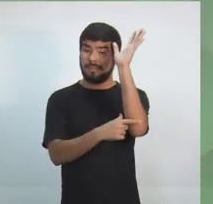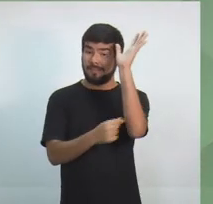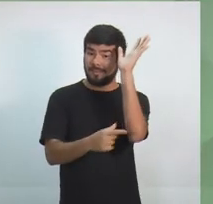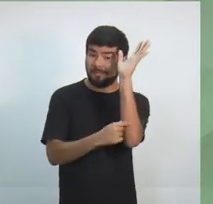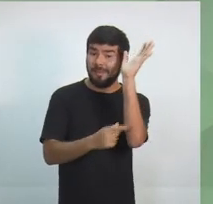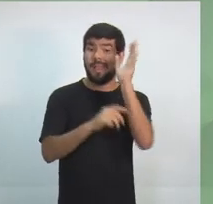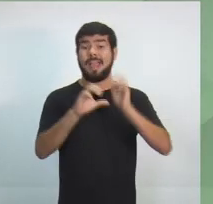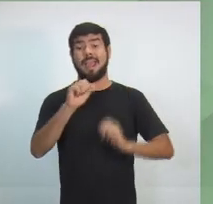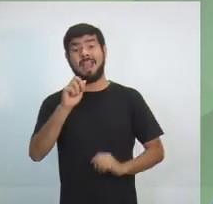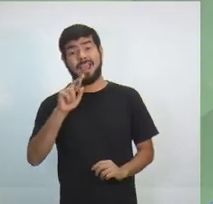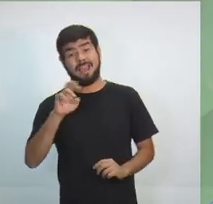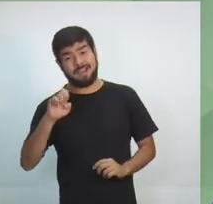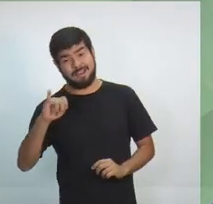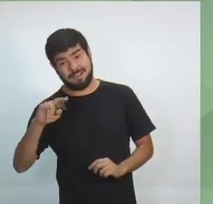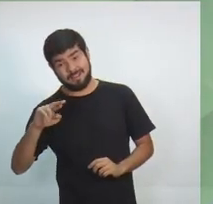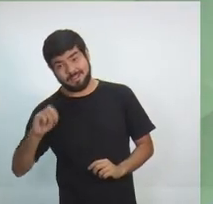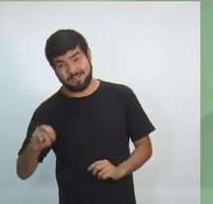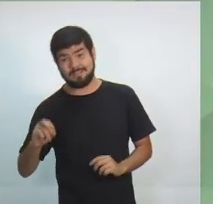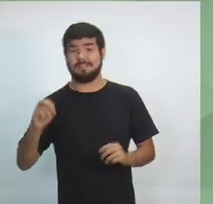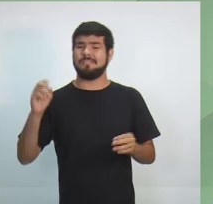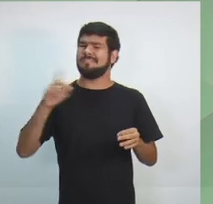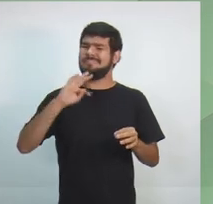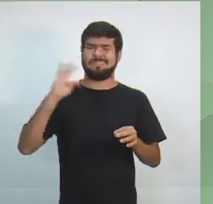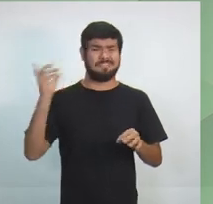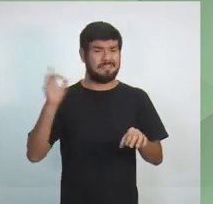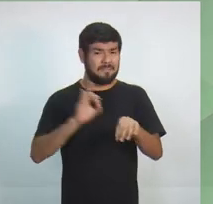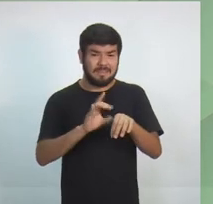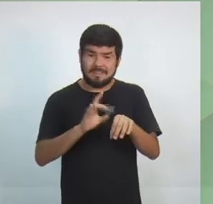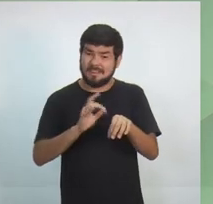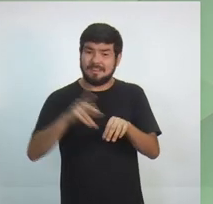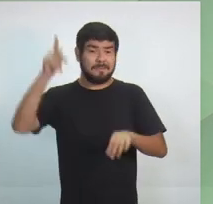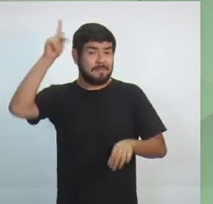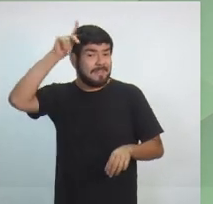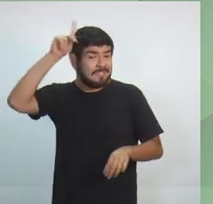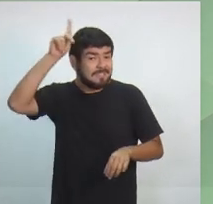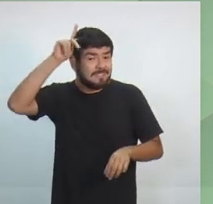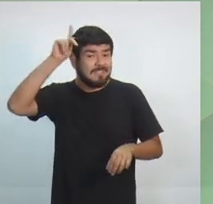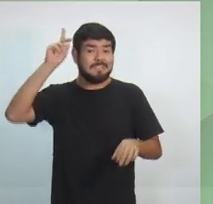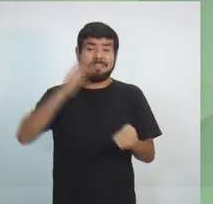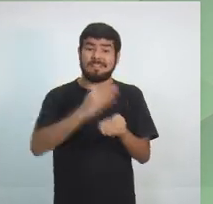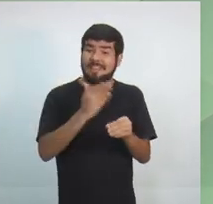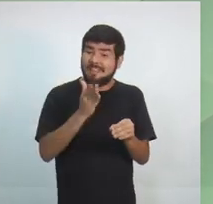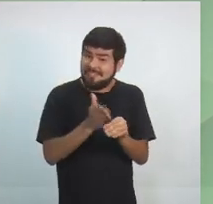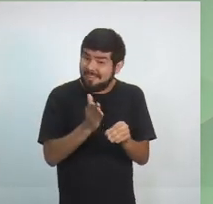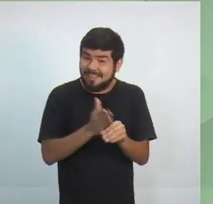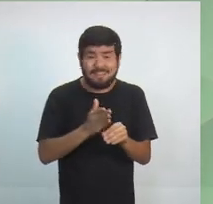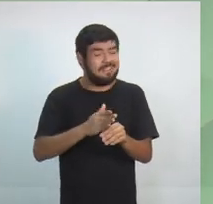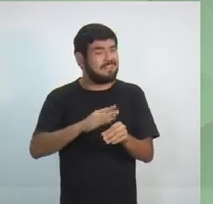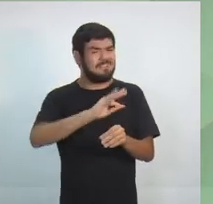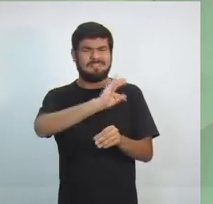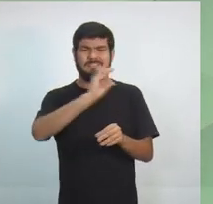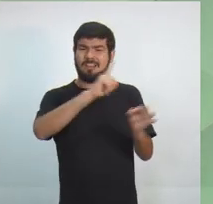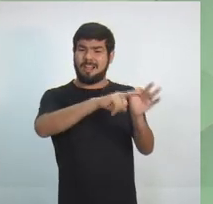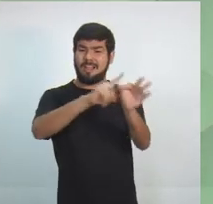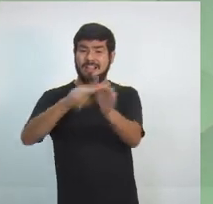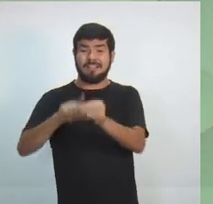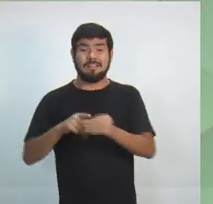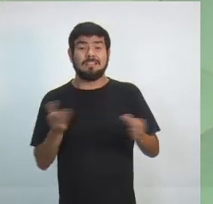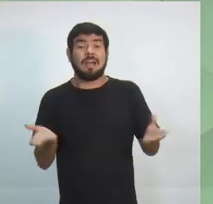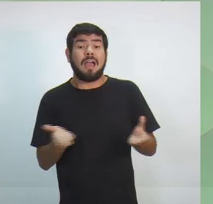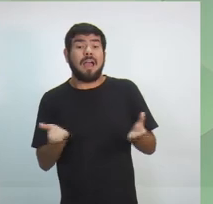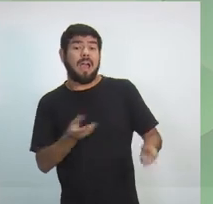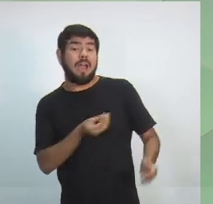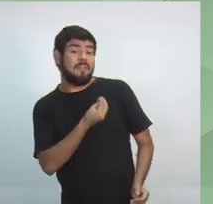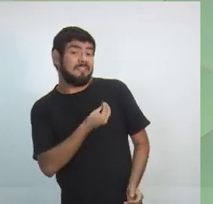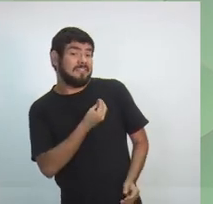Careiro da Vaz, Cacau Pereira, Manaquiri, Parintis, Paricatuba, Tefé pela Rádio Mel e também pelo nosso sinal na TV. A gente está ao vivo também